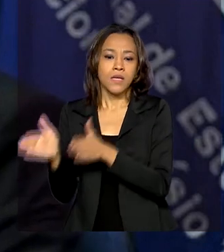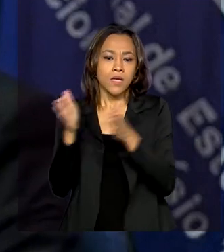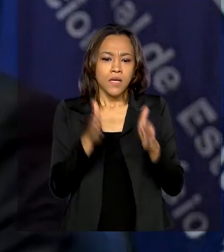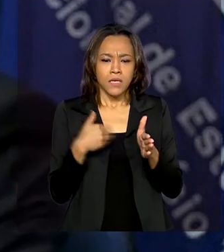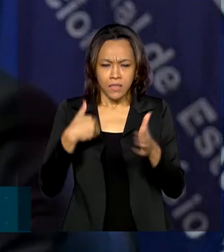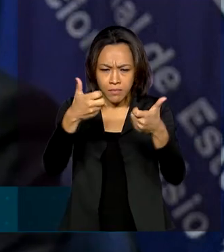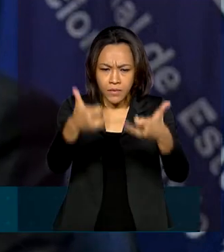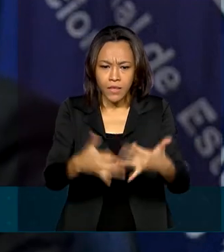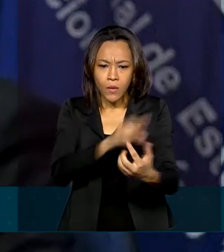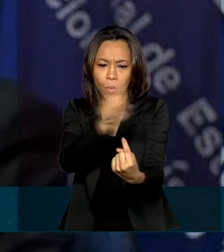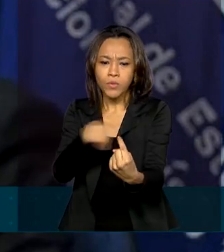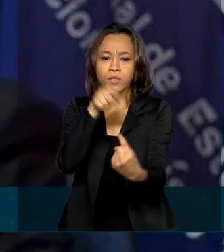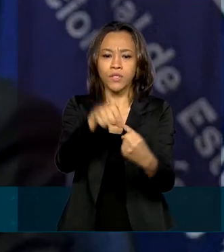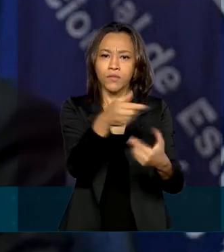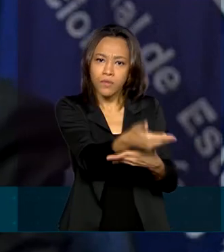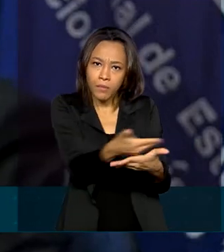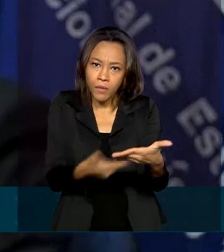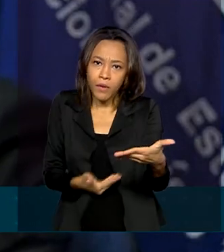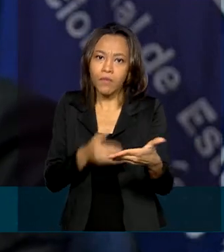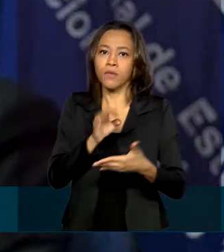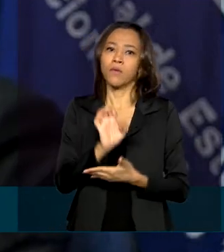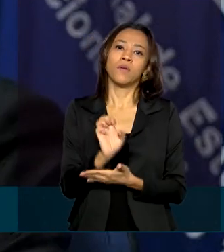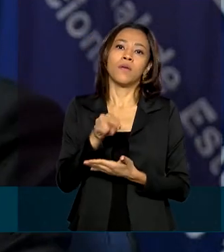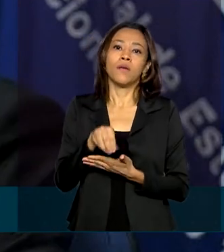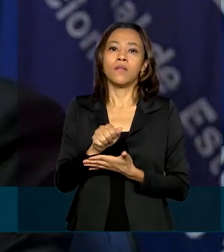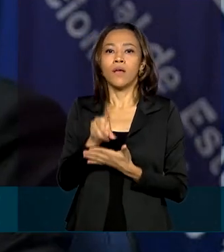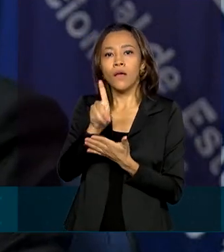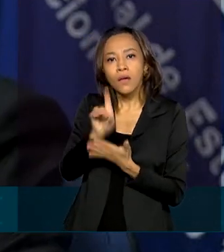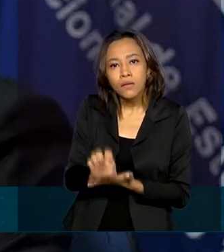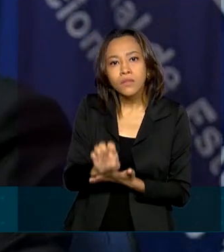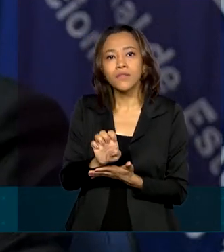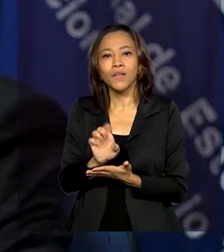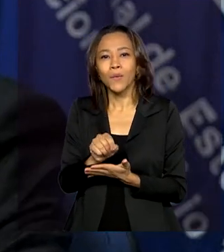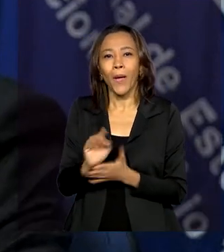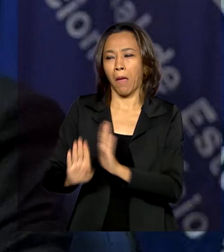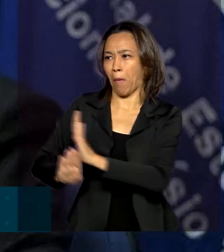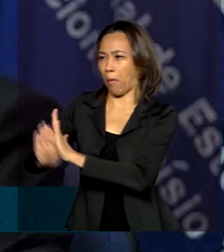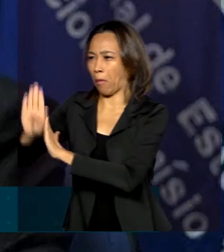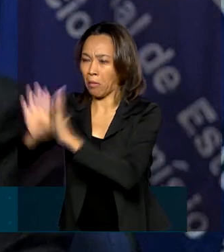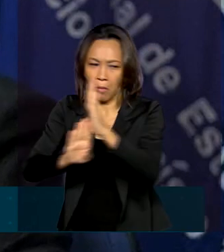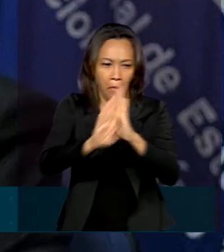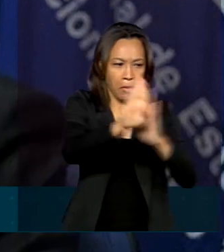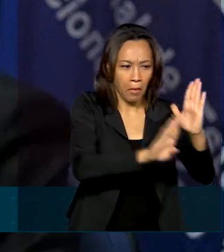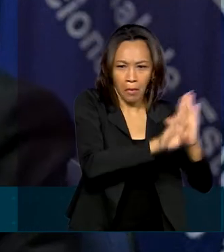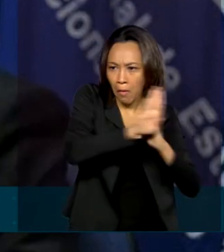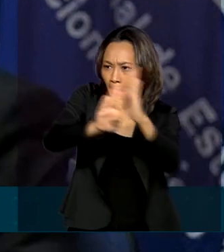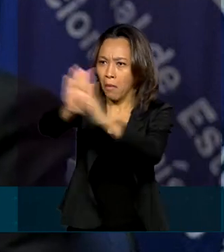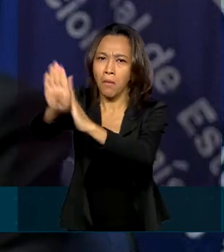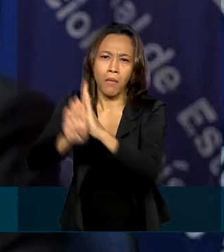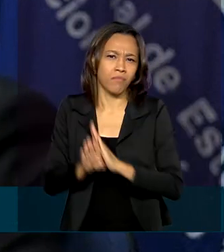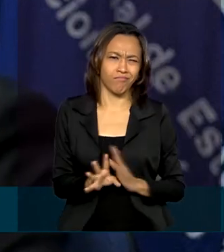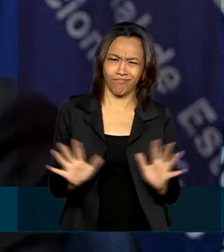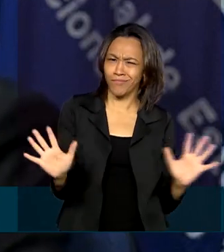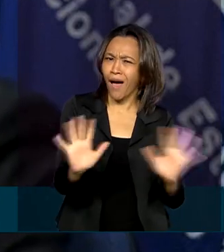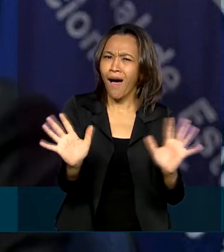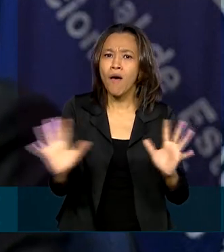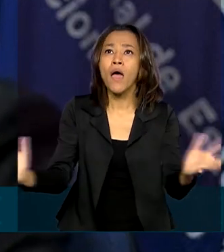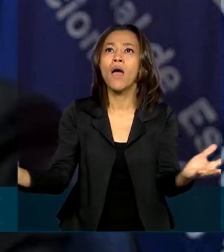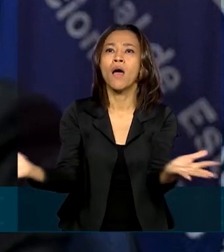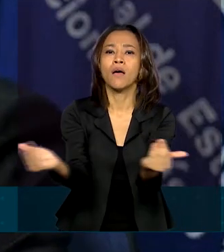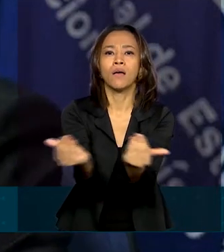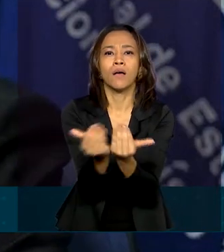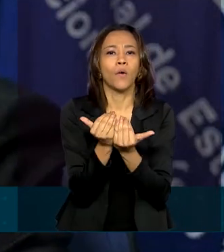do ENAD, conceito ENAD e DD, não é fazer ranking de instituições, mas prestar um conjunto de informações